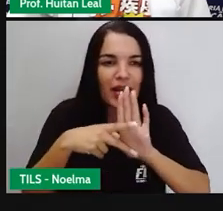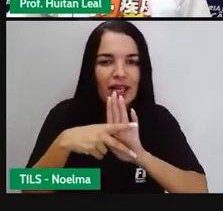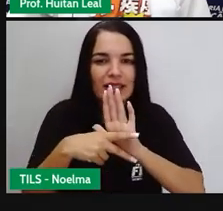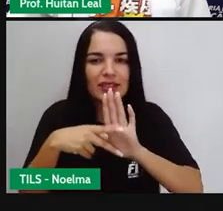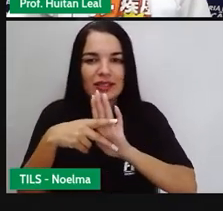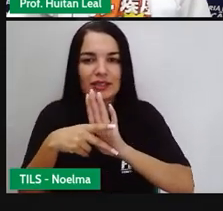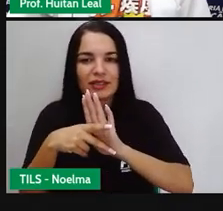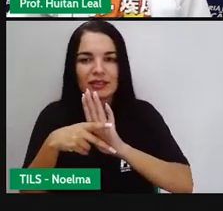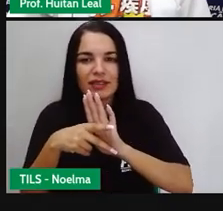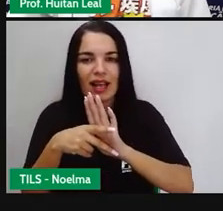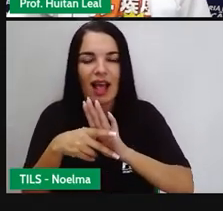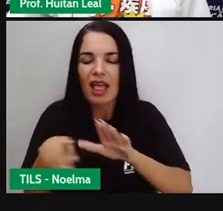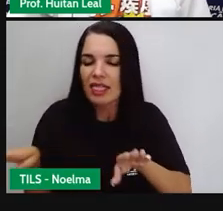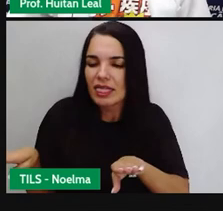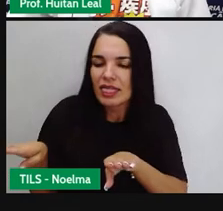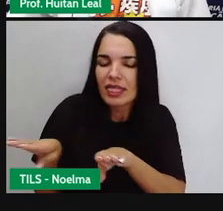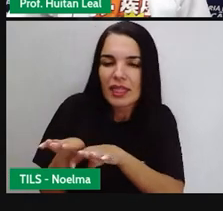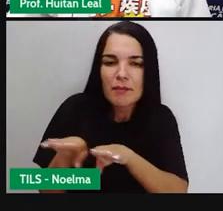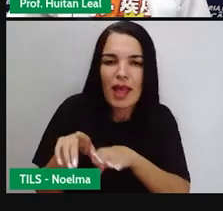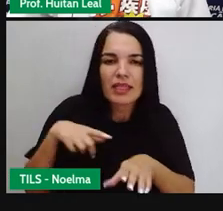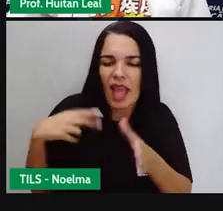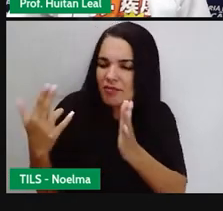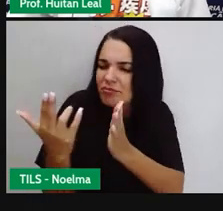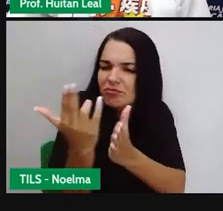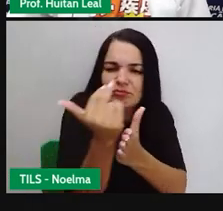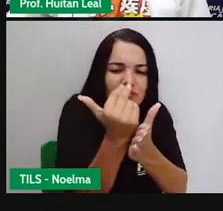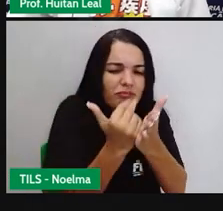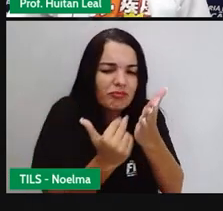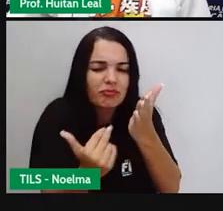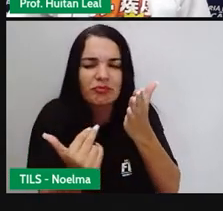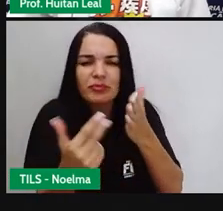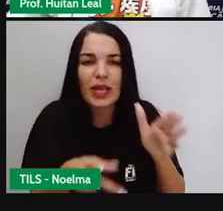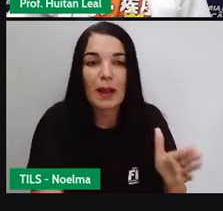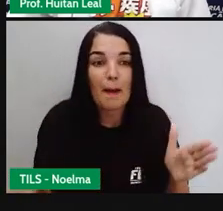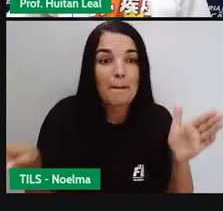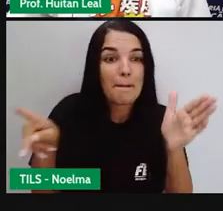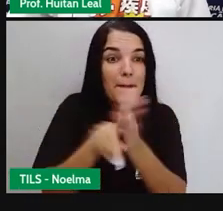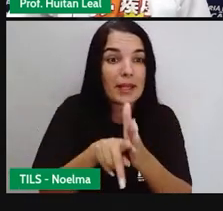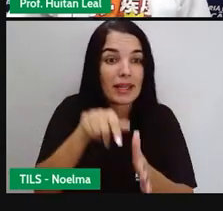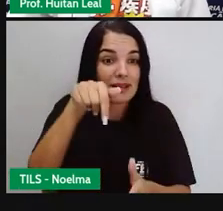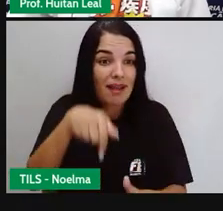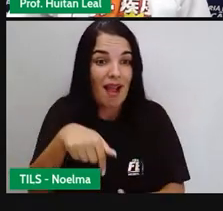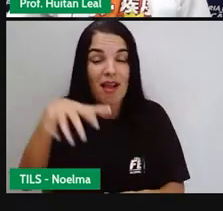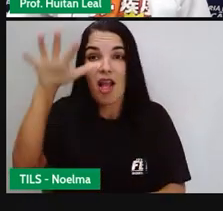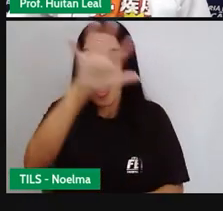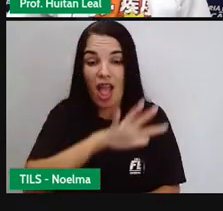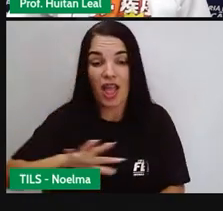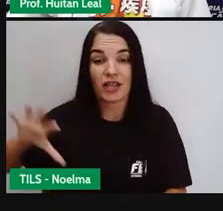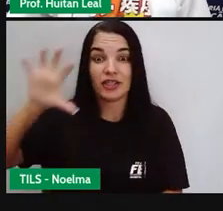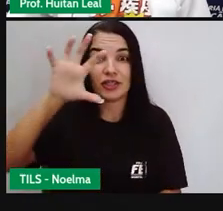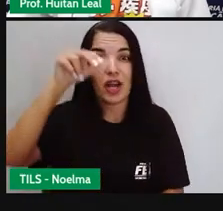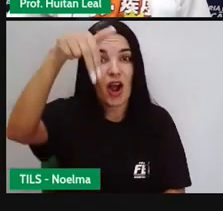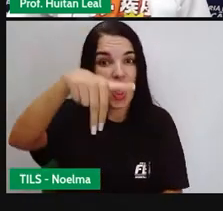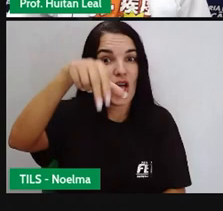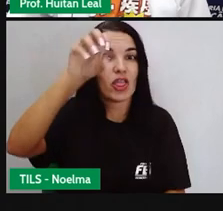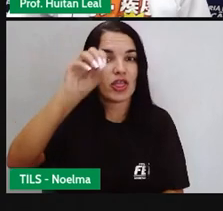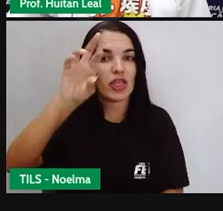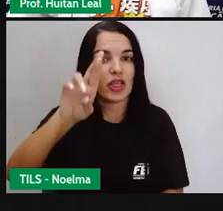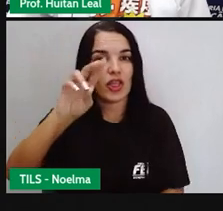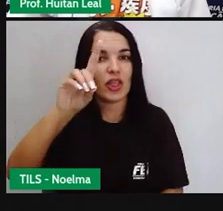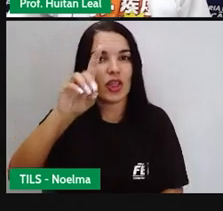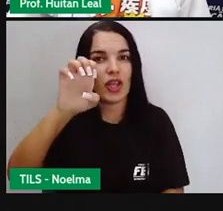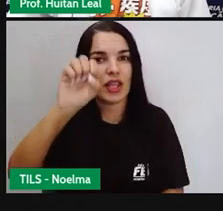Ilustrado com xilografuras de Regina Dozina, esta preciosa obra